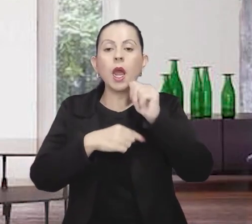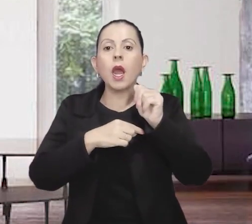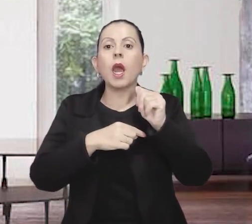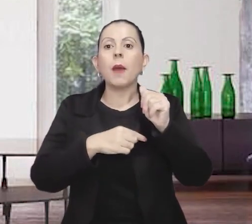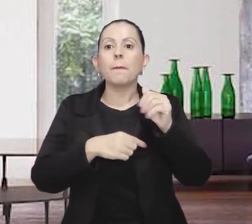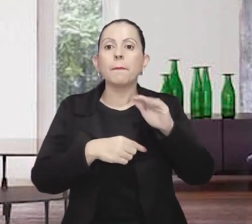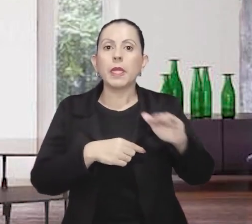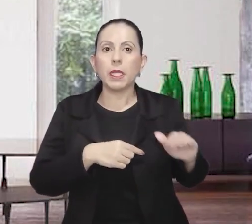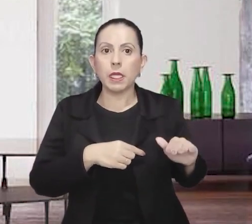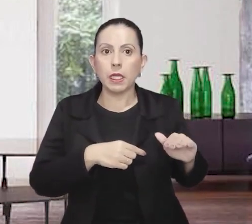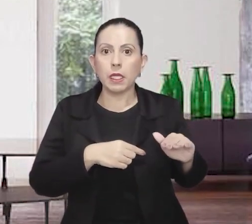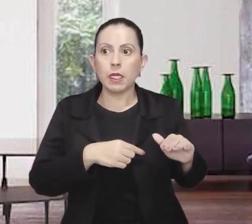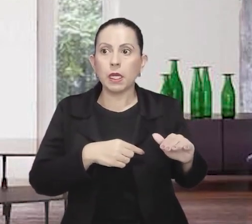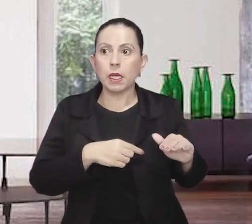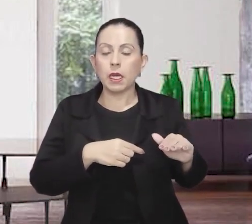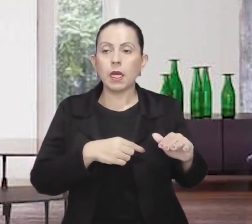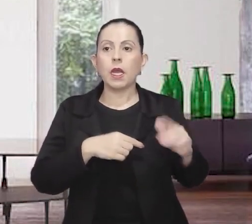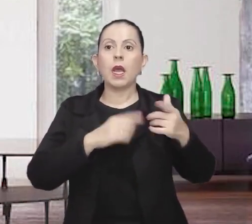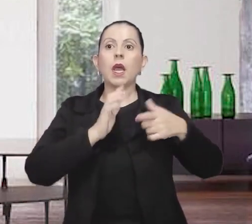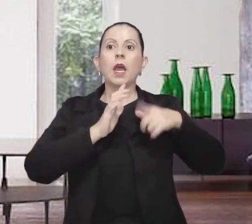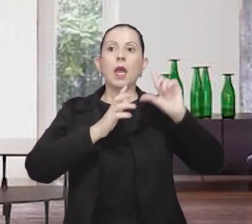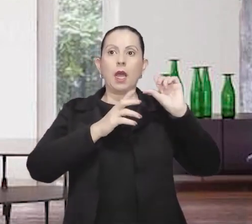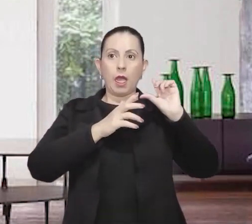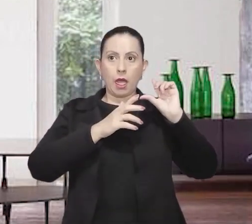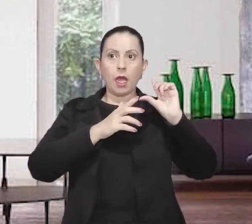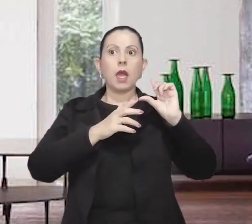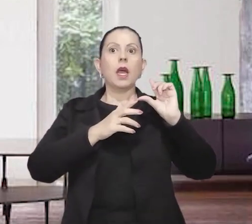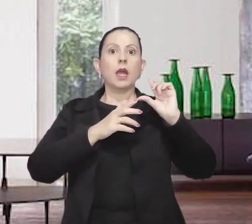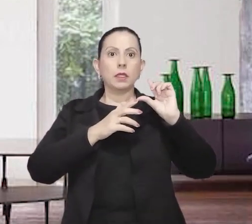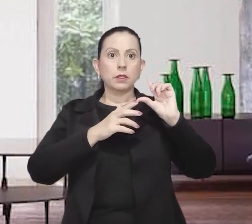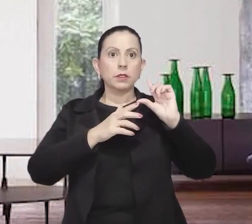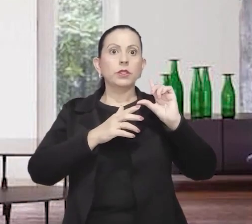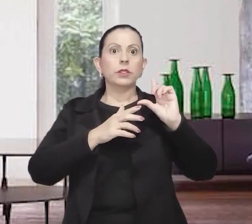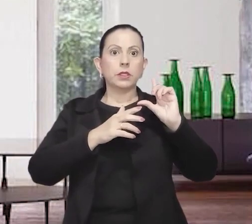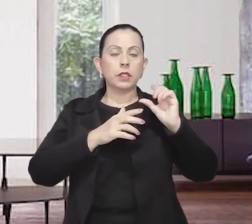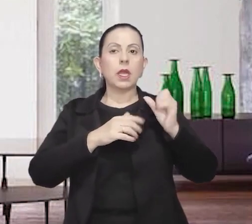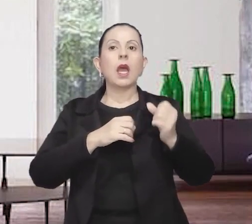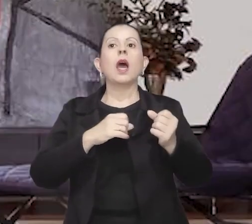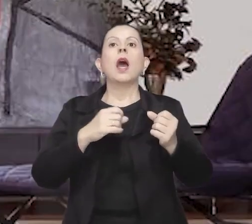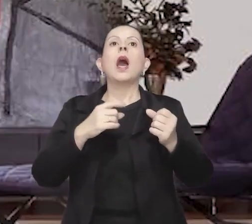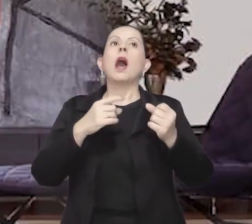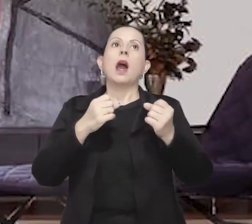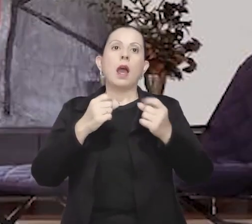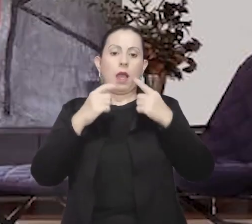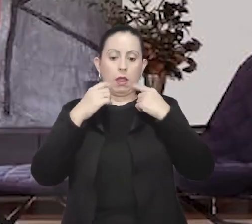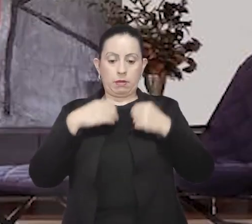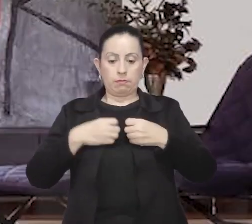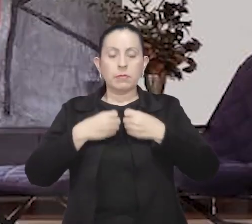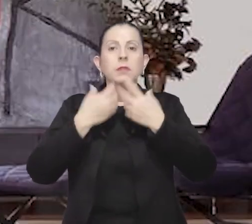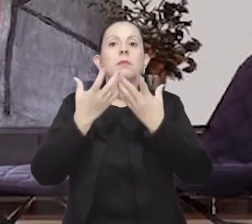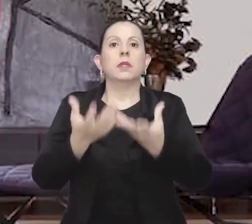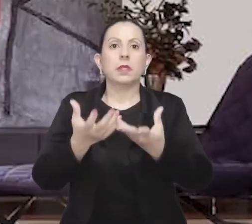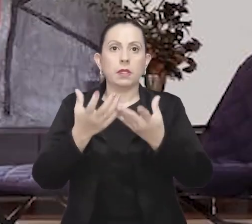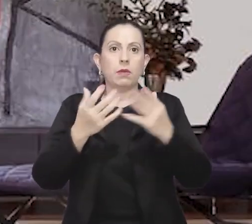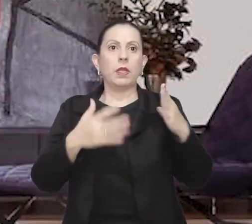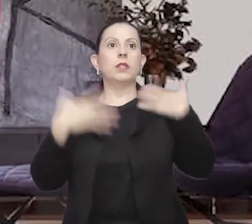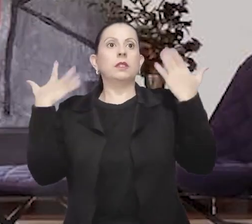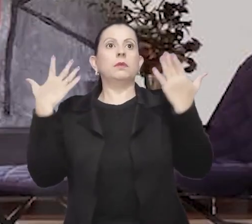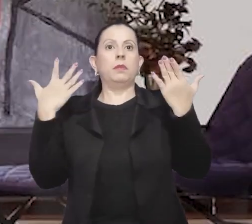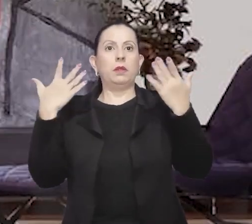espanto, se fecha. E ele chora convulsivamente. A mãe, que estava